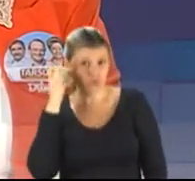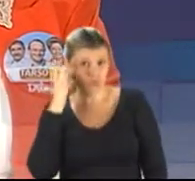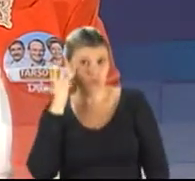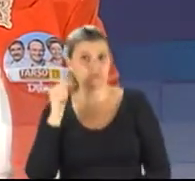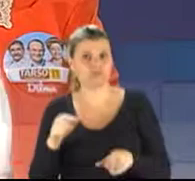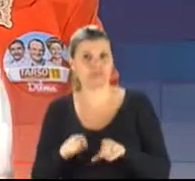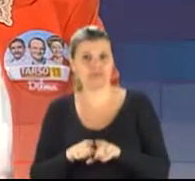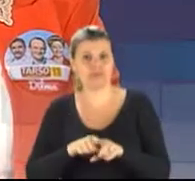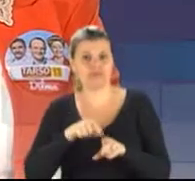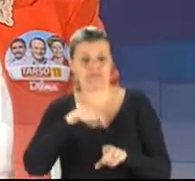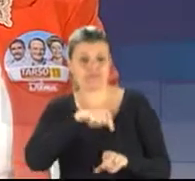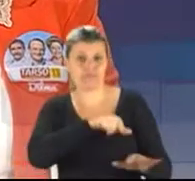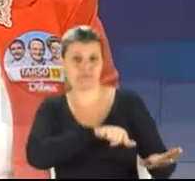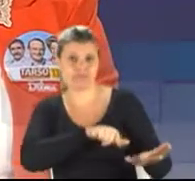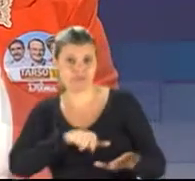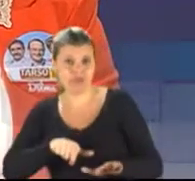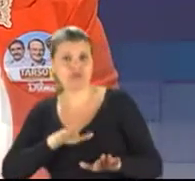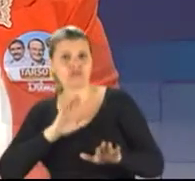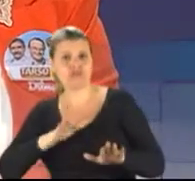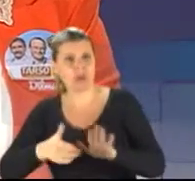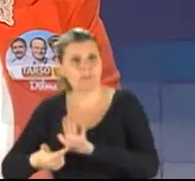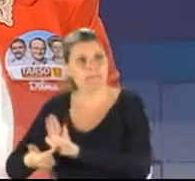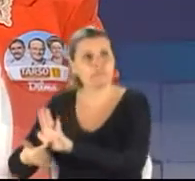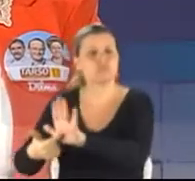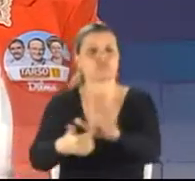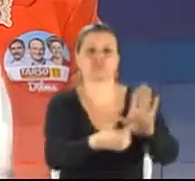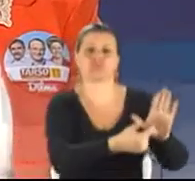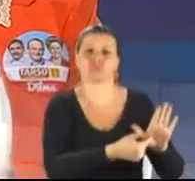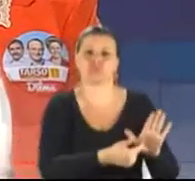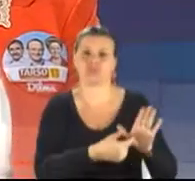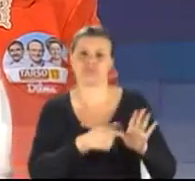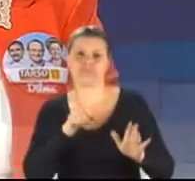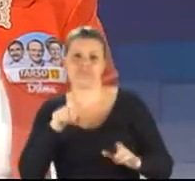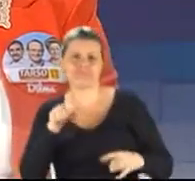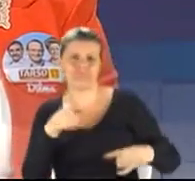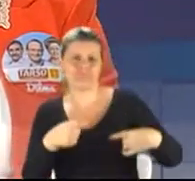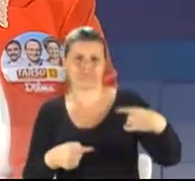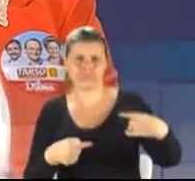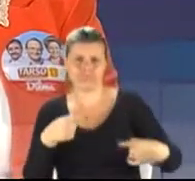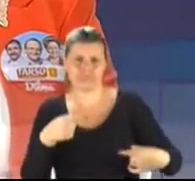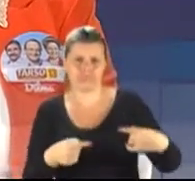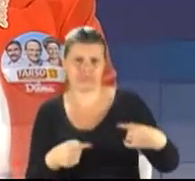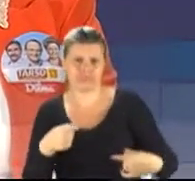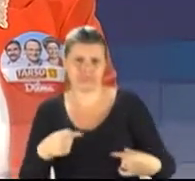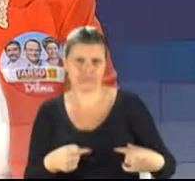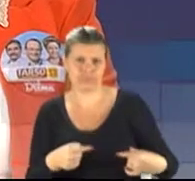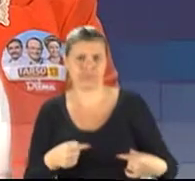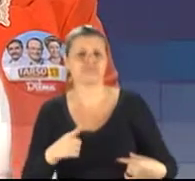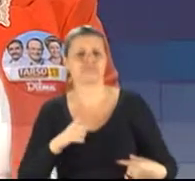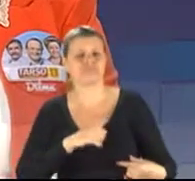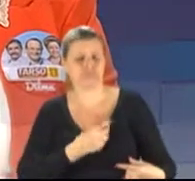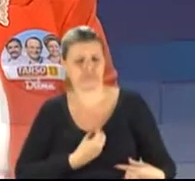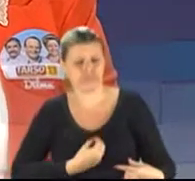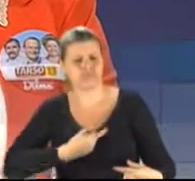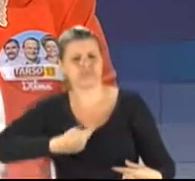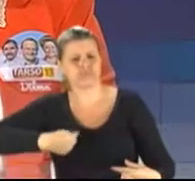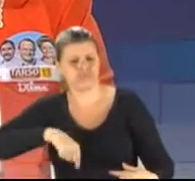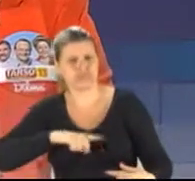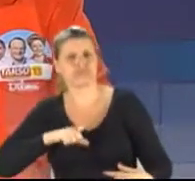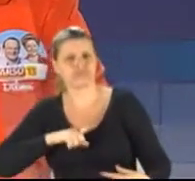semana mostrou para a nossa população que esse debate não está distante das nossas mesas. Eu